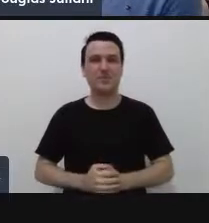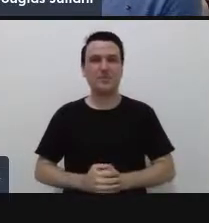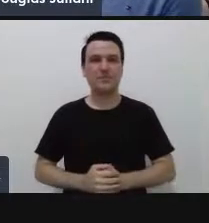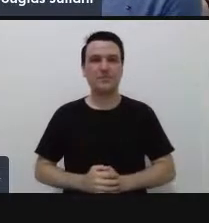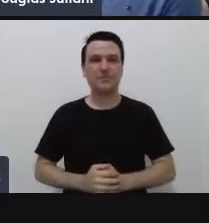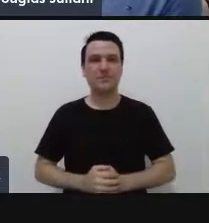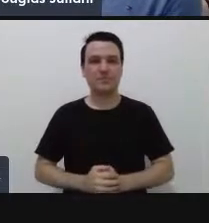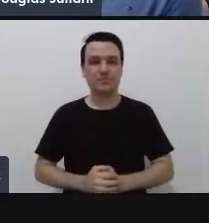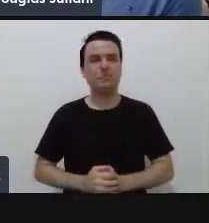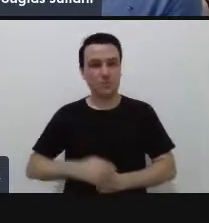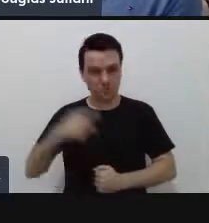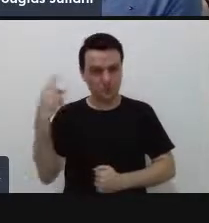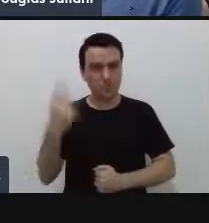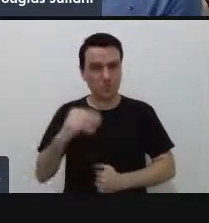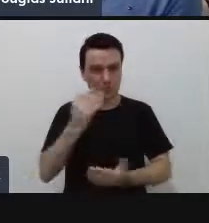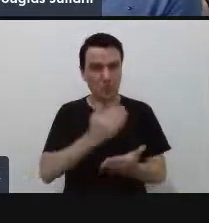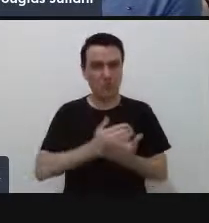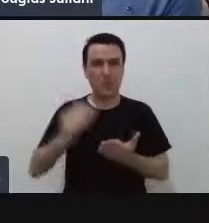Então vamos lá.